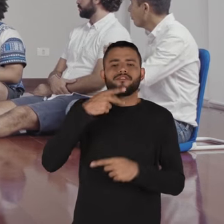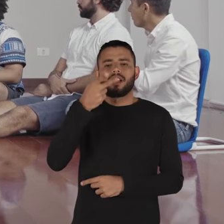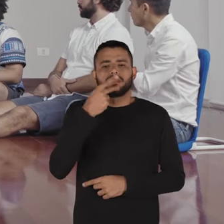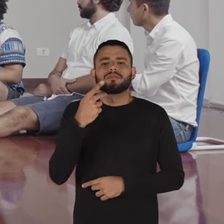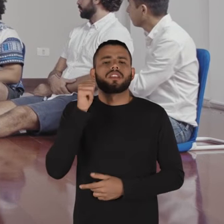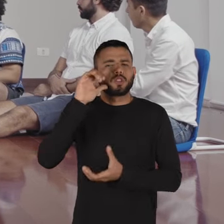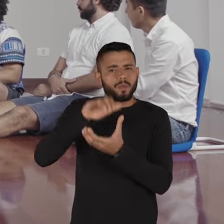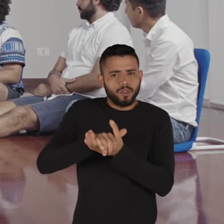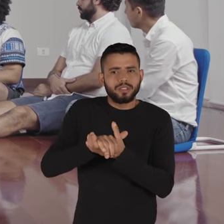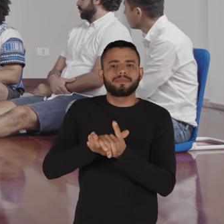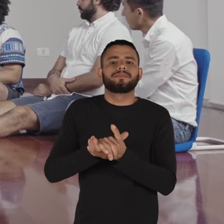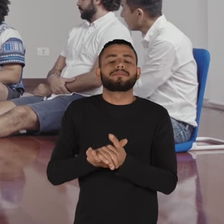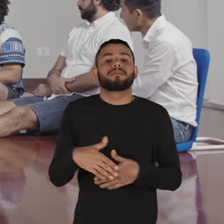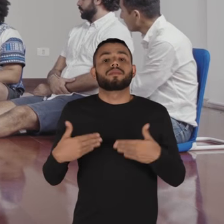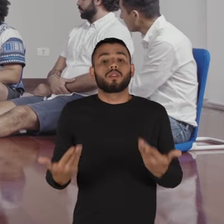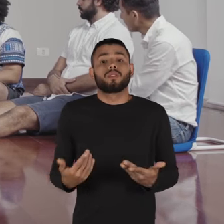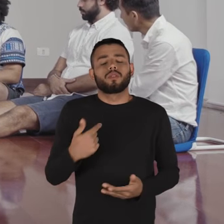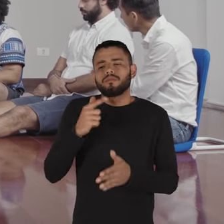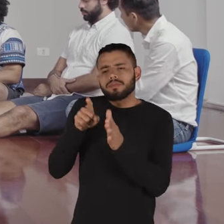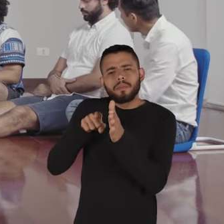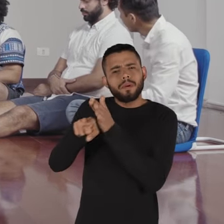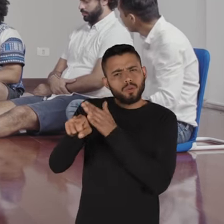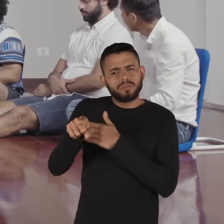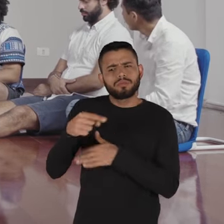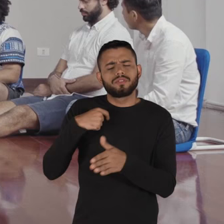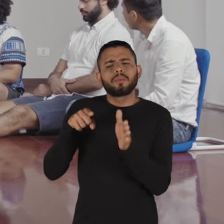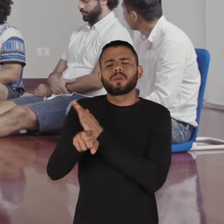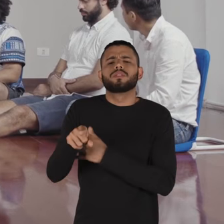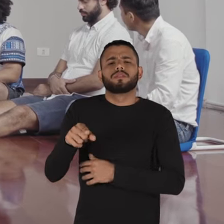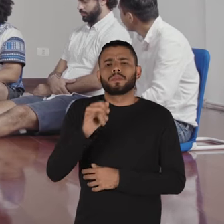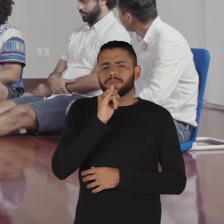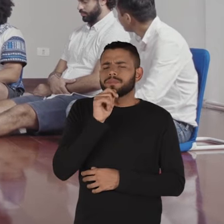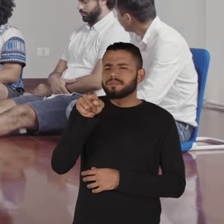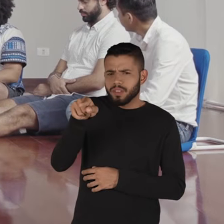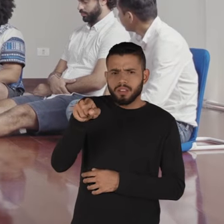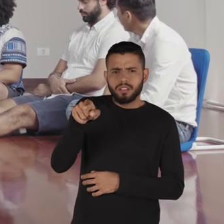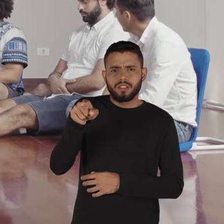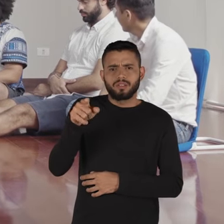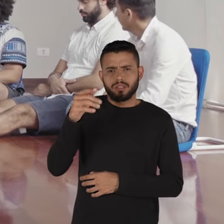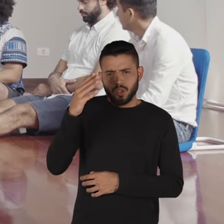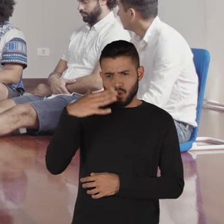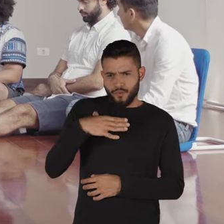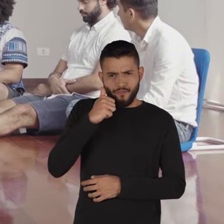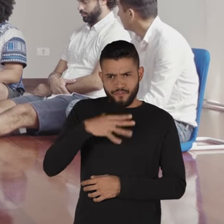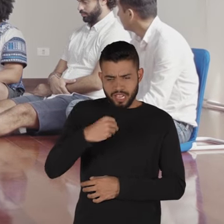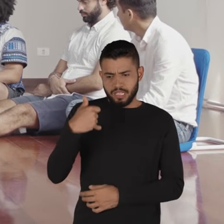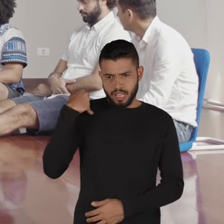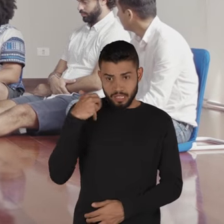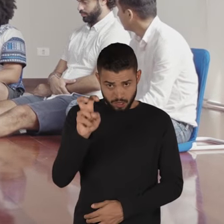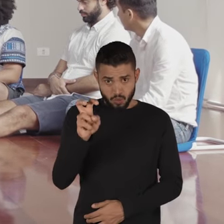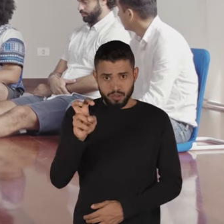das companheiras. E aí eu fiz uma pergunta, ela lancei uma pergunta. falei, escuta, você sabe, sua filha tem cinco